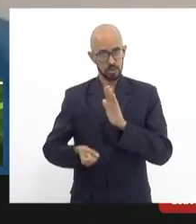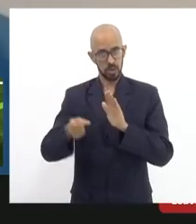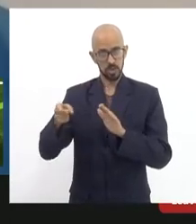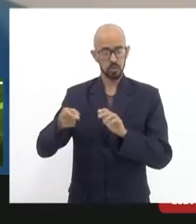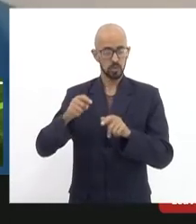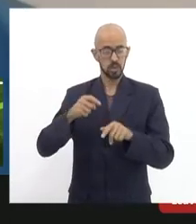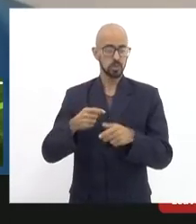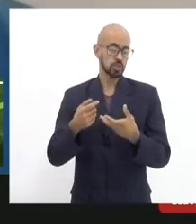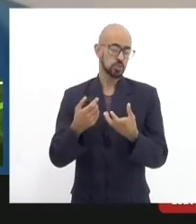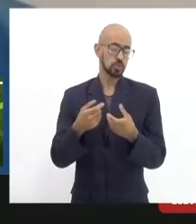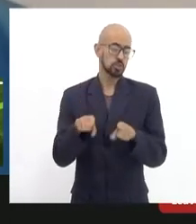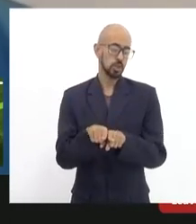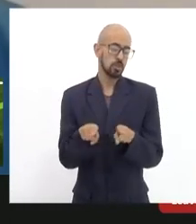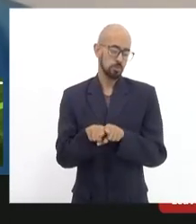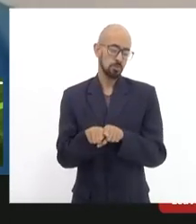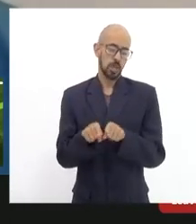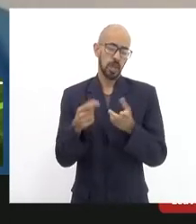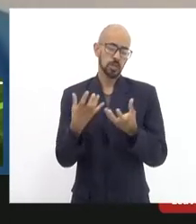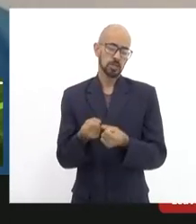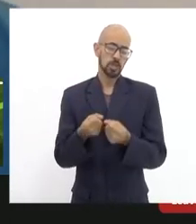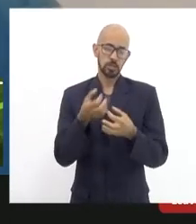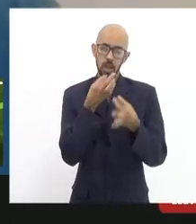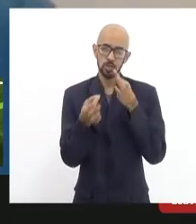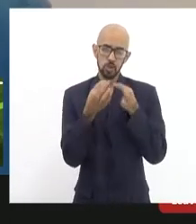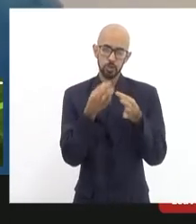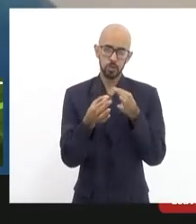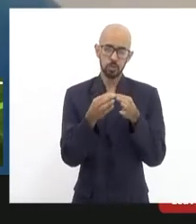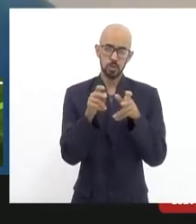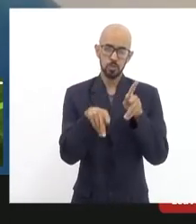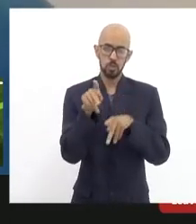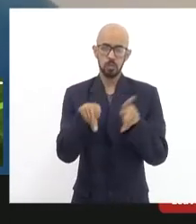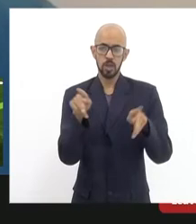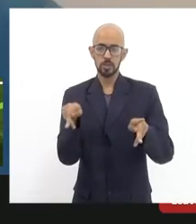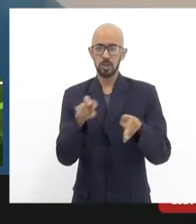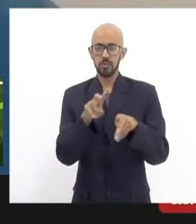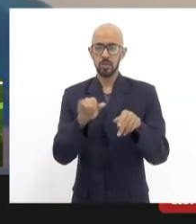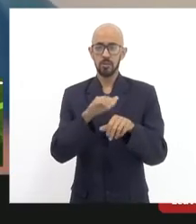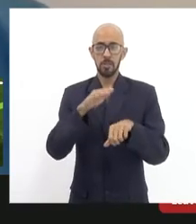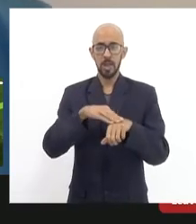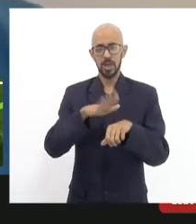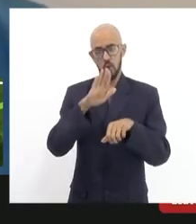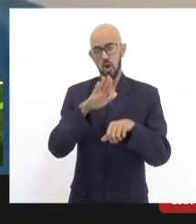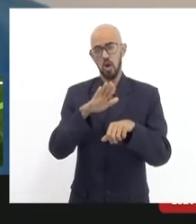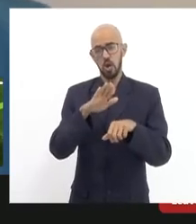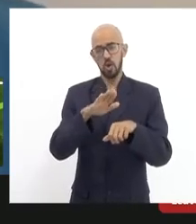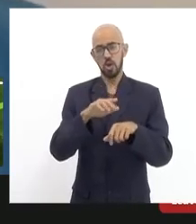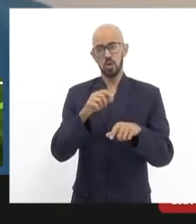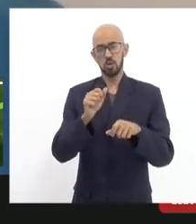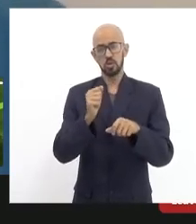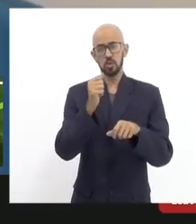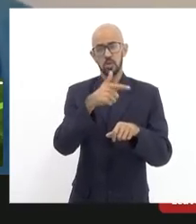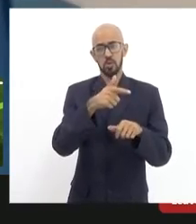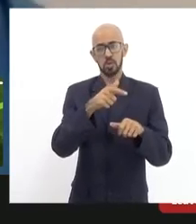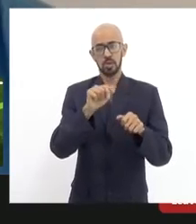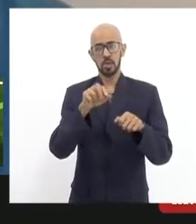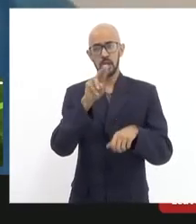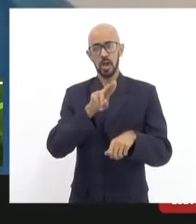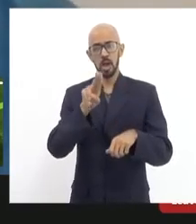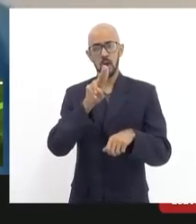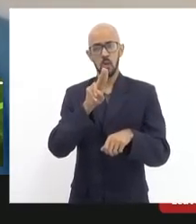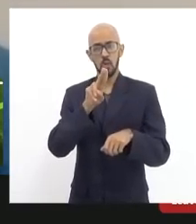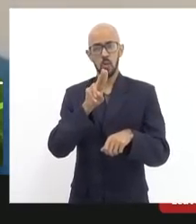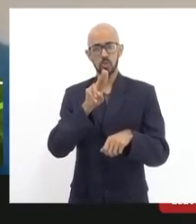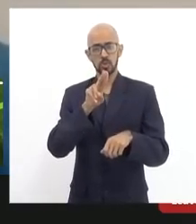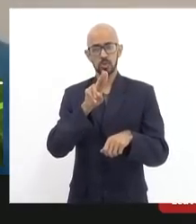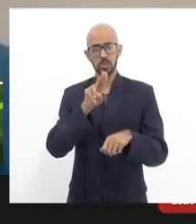tão relevantes reivindicações do bonde de Santa Tereza ela vai ficar muito maior do que a atuação isolada do Ministério Público tentando